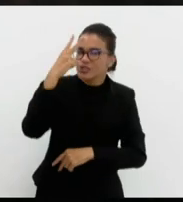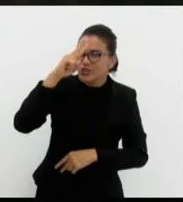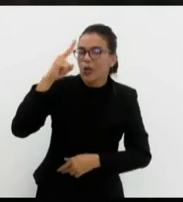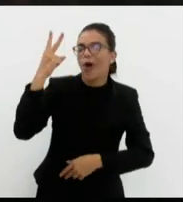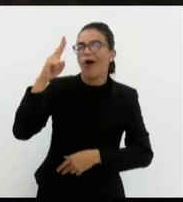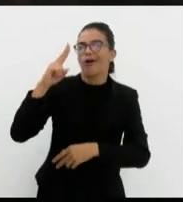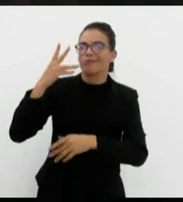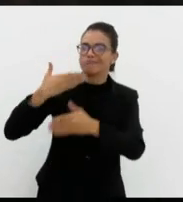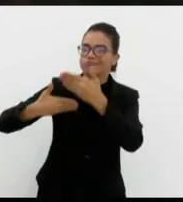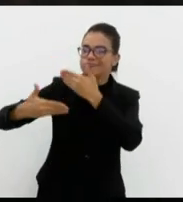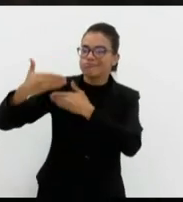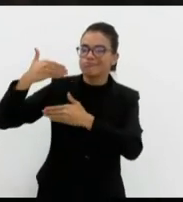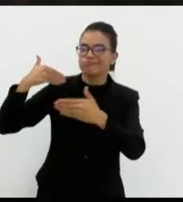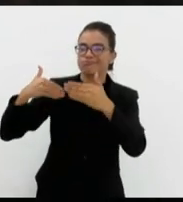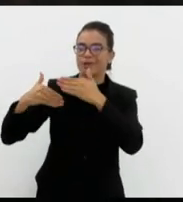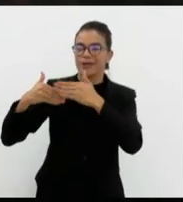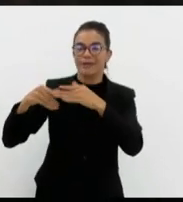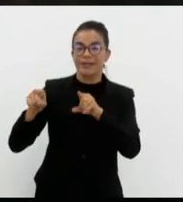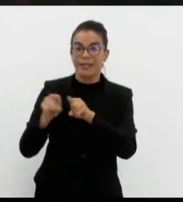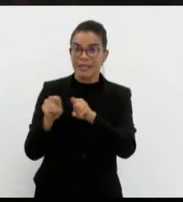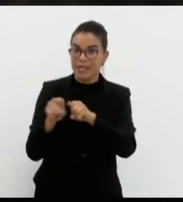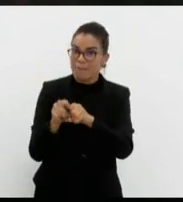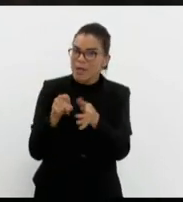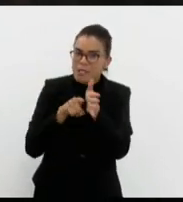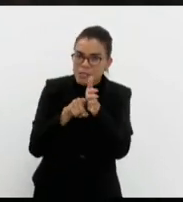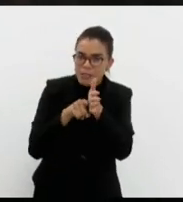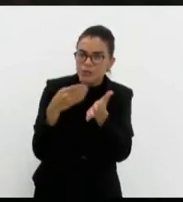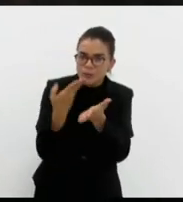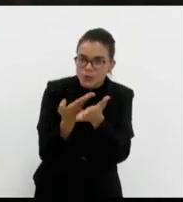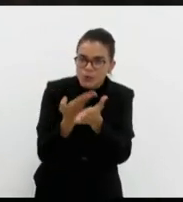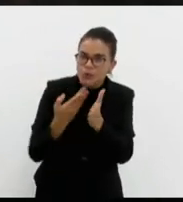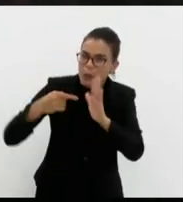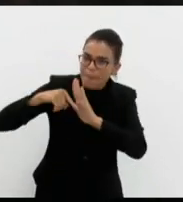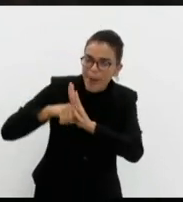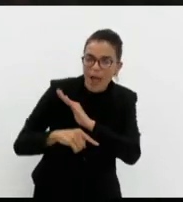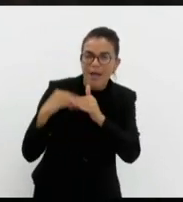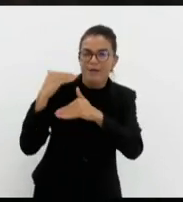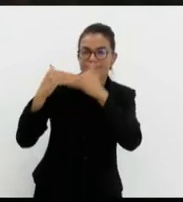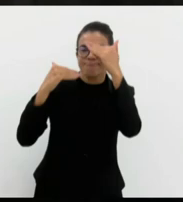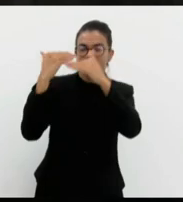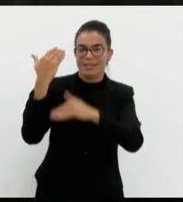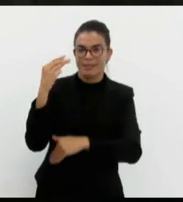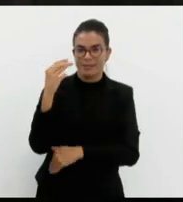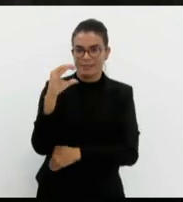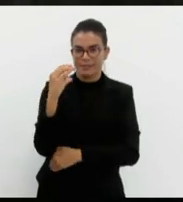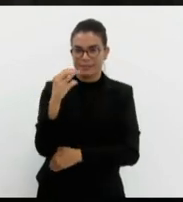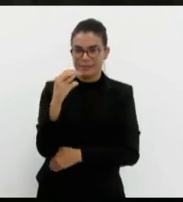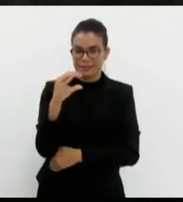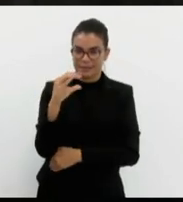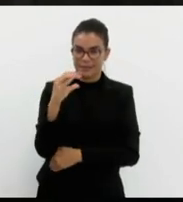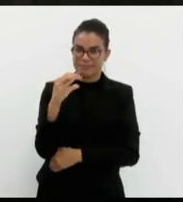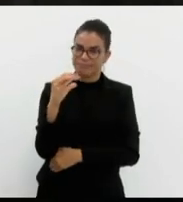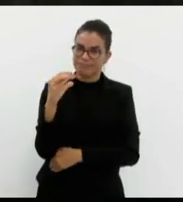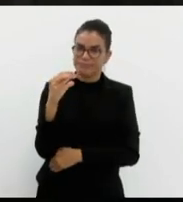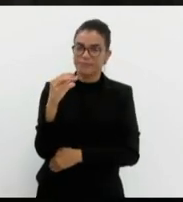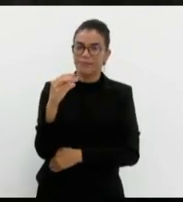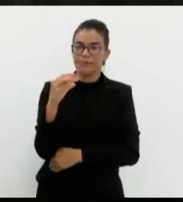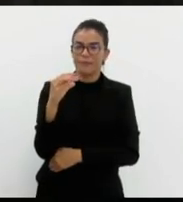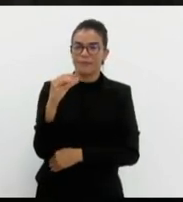um povo que avança cientificamente, que procura se posicionar